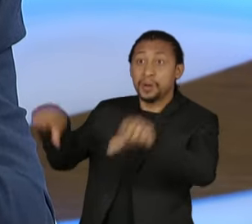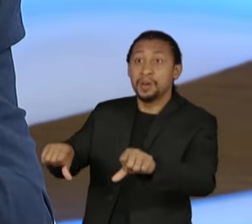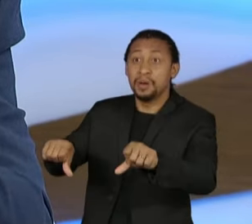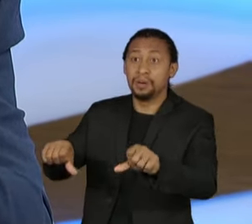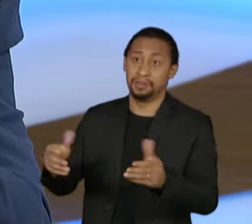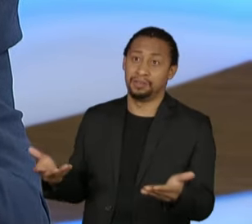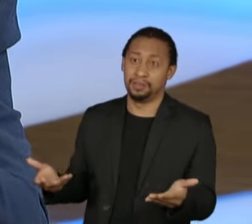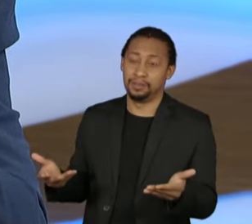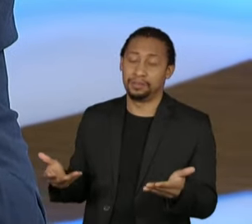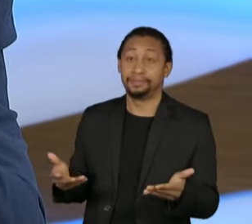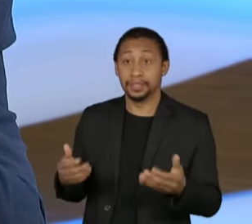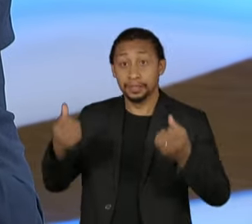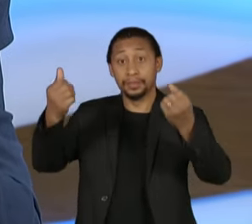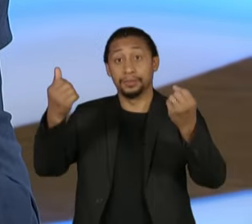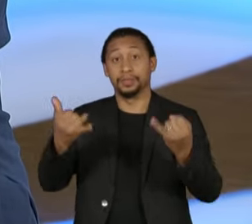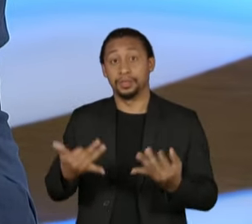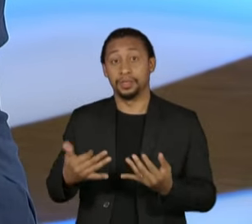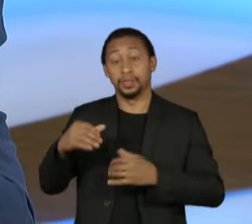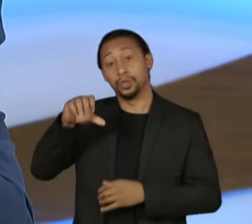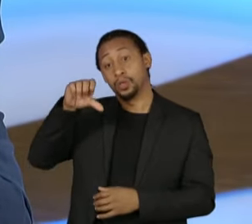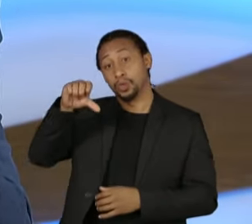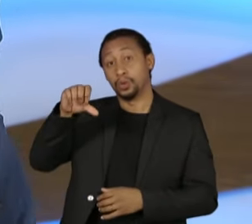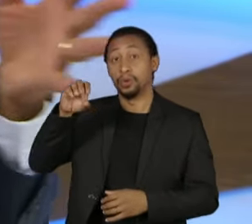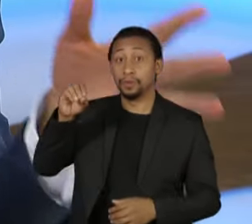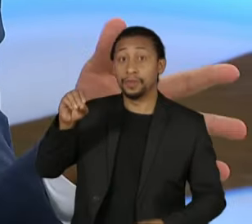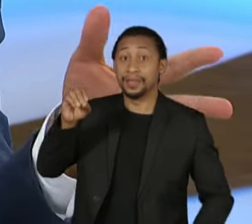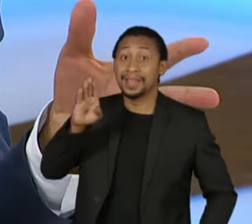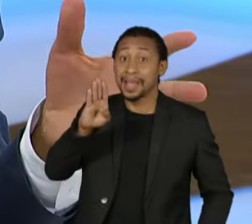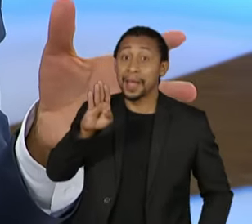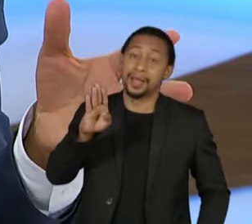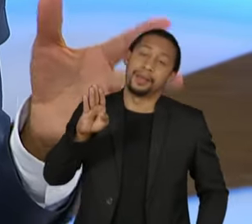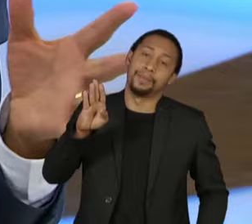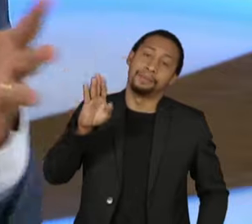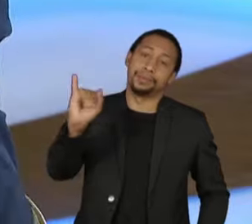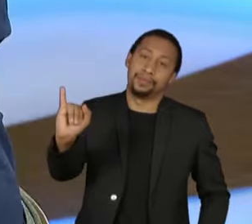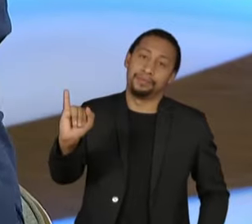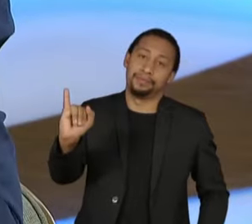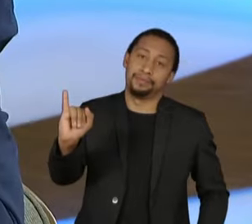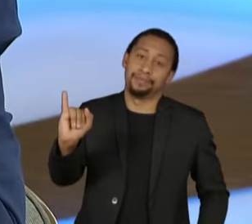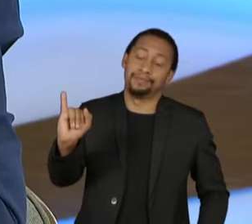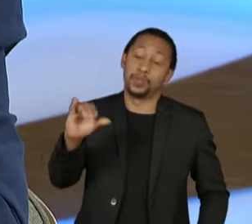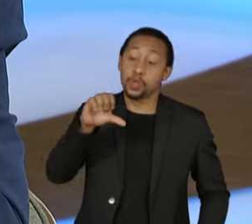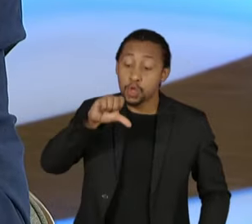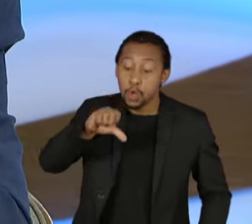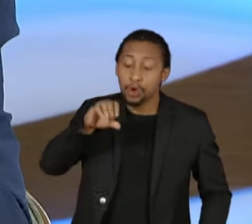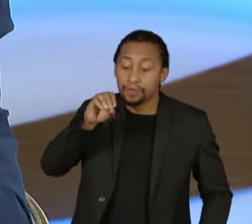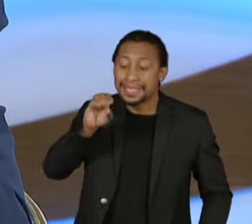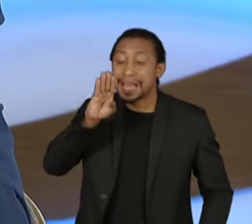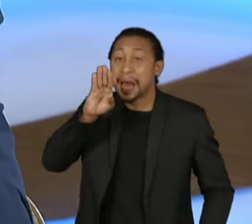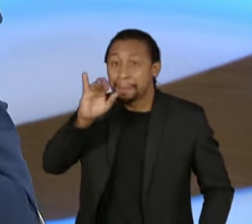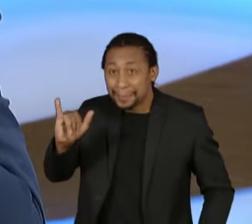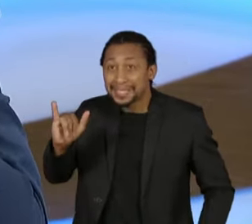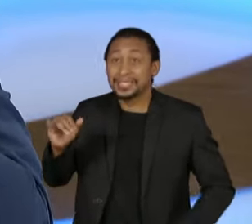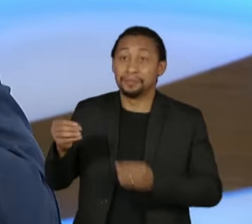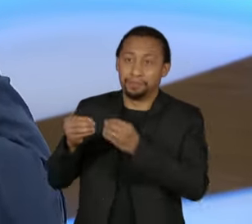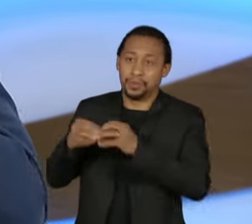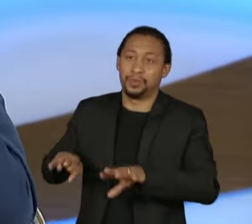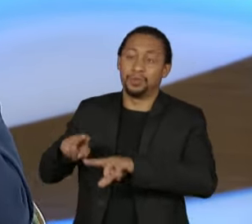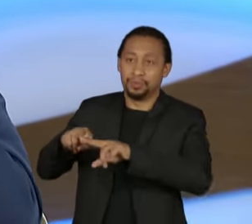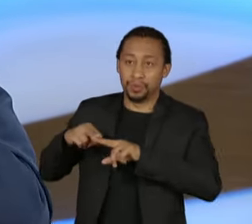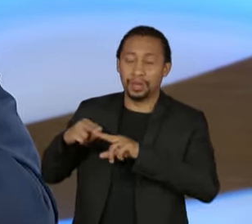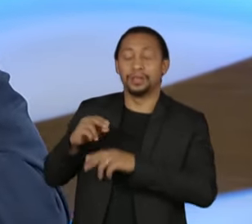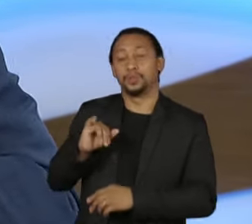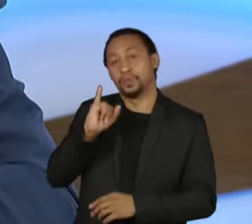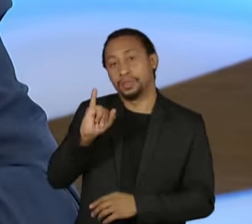aproximadamente 90 bilhões só dessa situação do ICMS. Lá atrás tinha a CID,